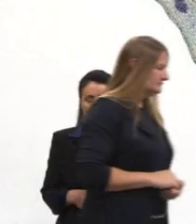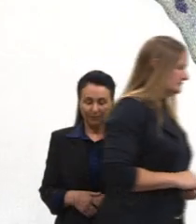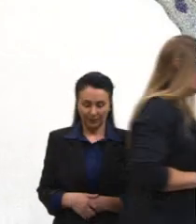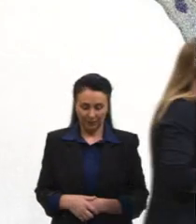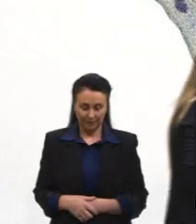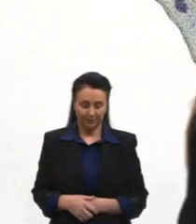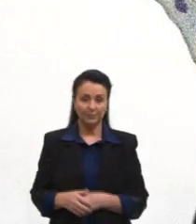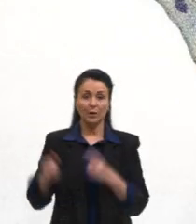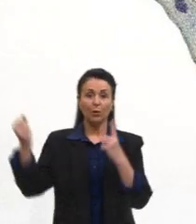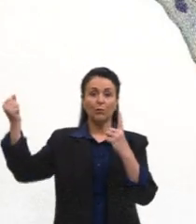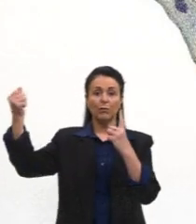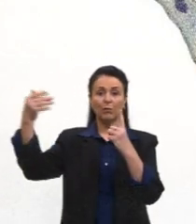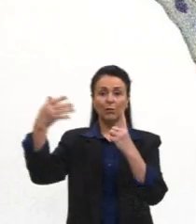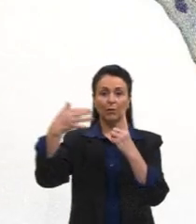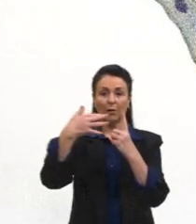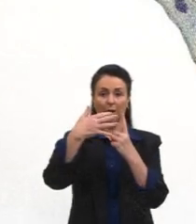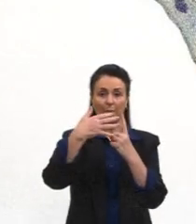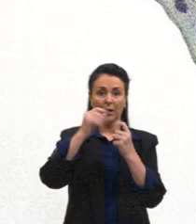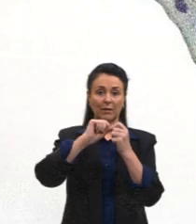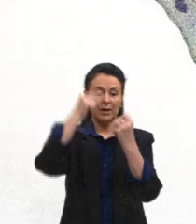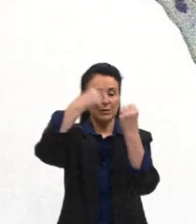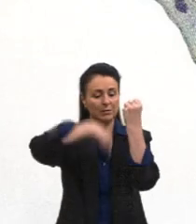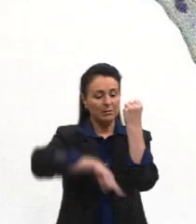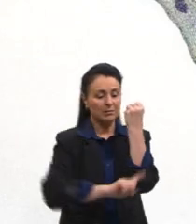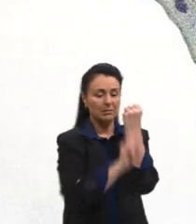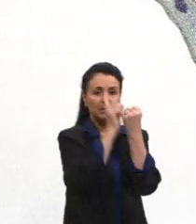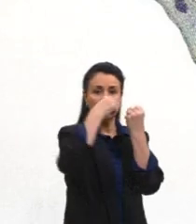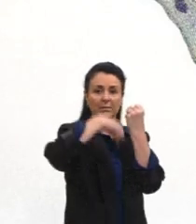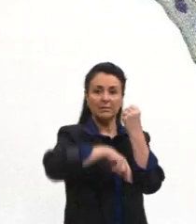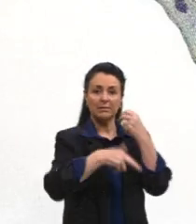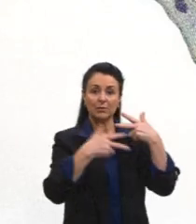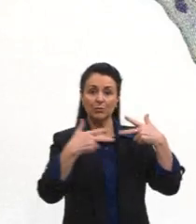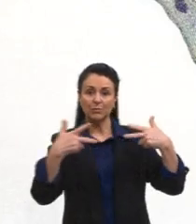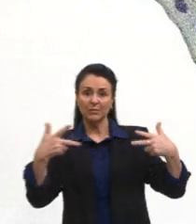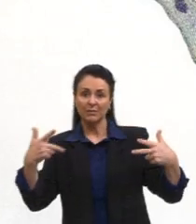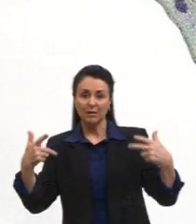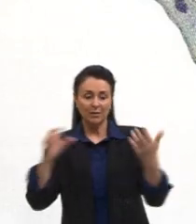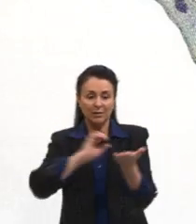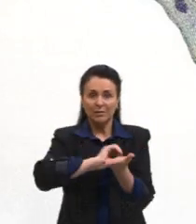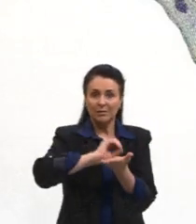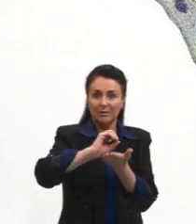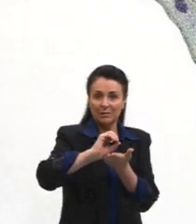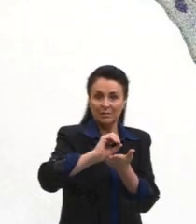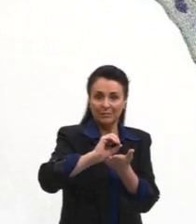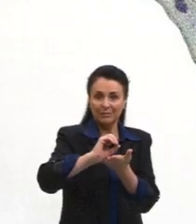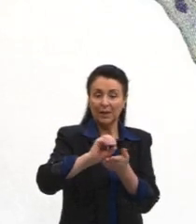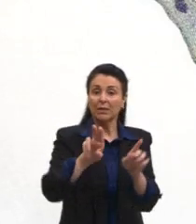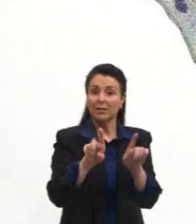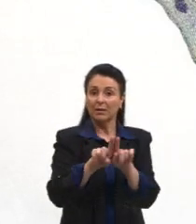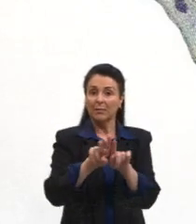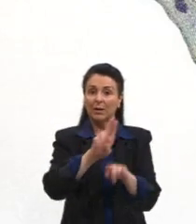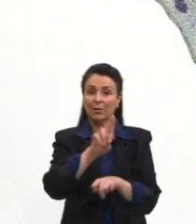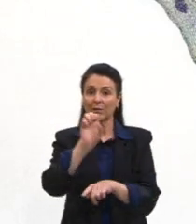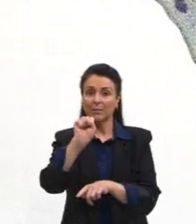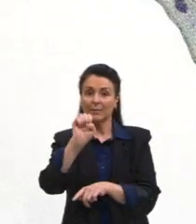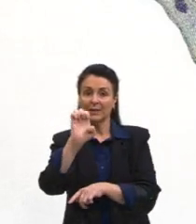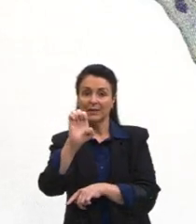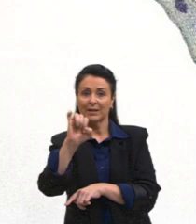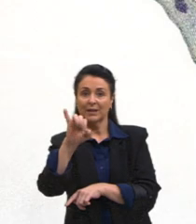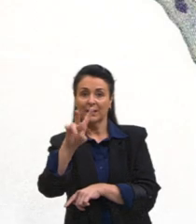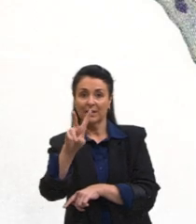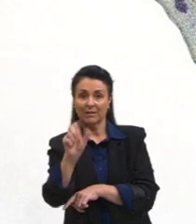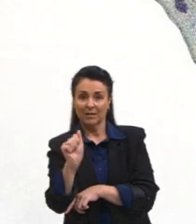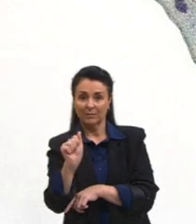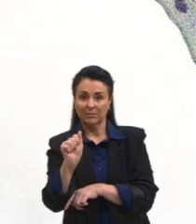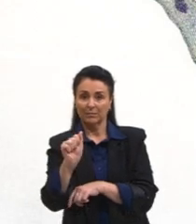transporte de substâncias orgânicas. Que é a seiva elaborada. Depois, então, que a planta vai absorver a